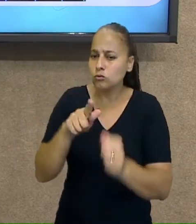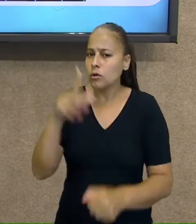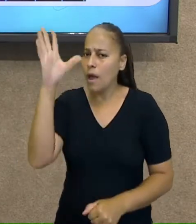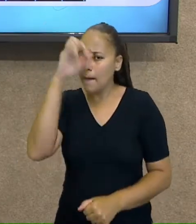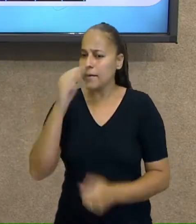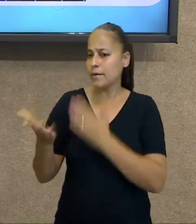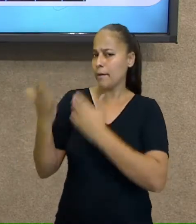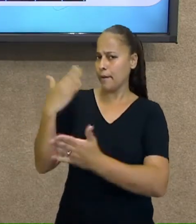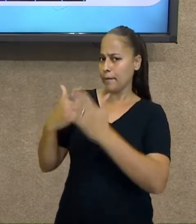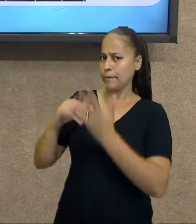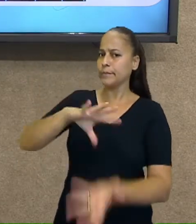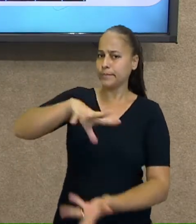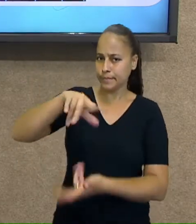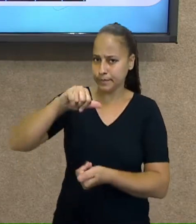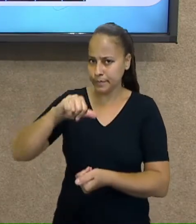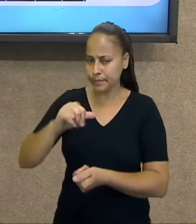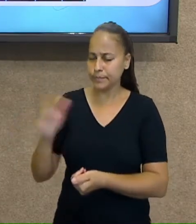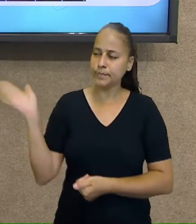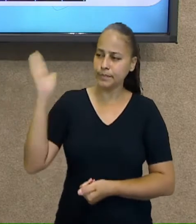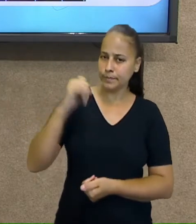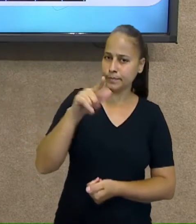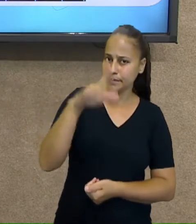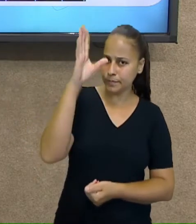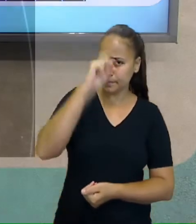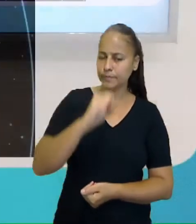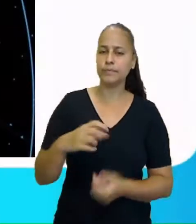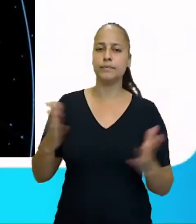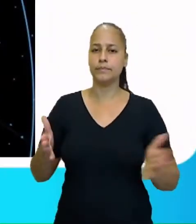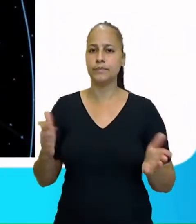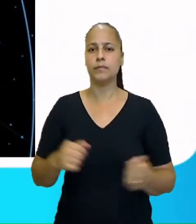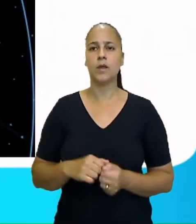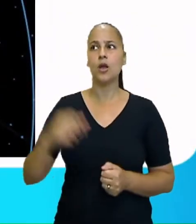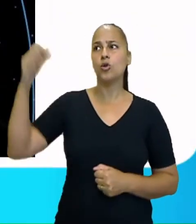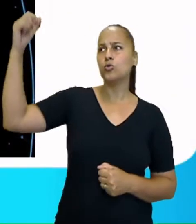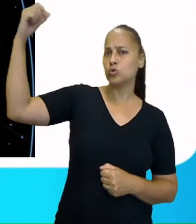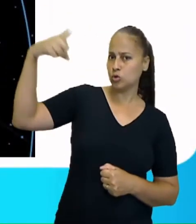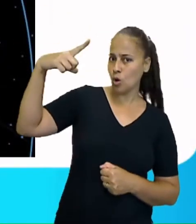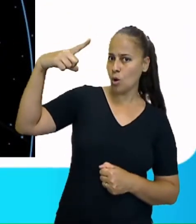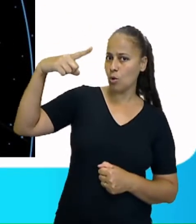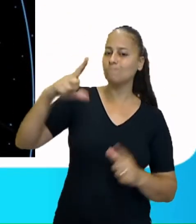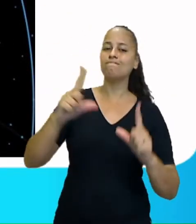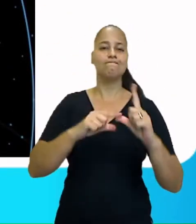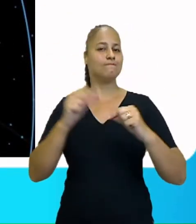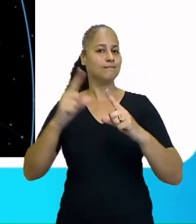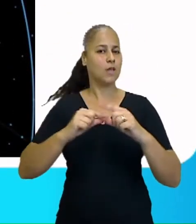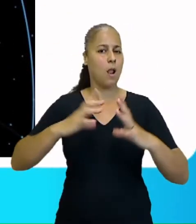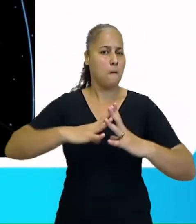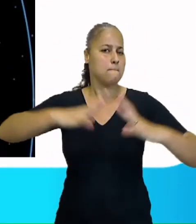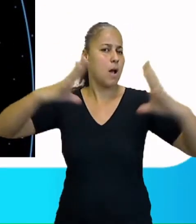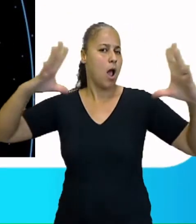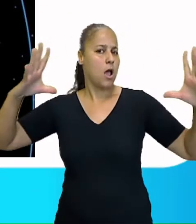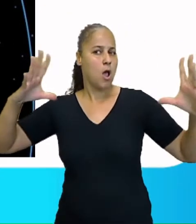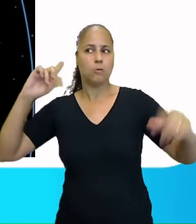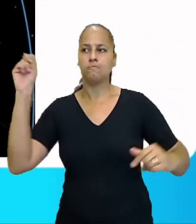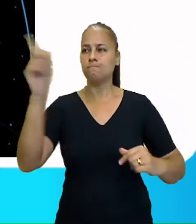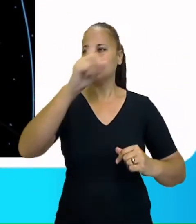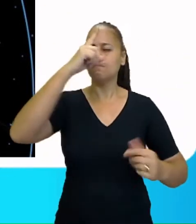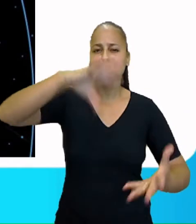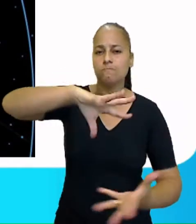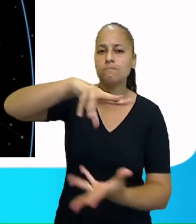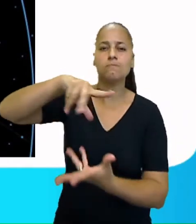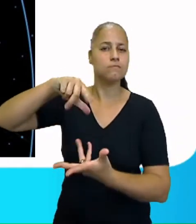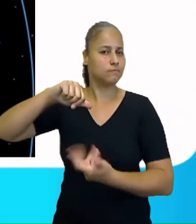a gente aprendeu sobre planetas. Vamos lá, a gente aprendeu o que? Que o Sol é a estrela maior do Universo,